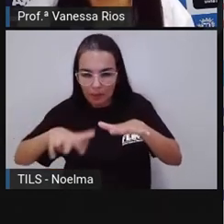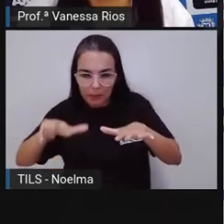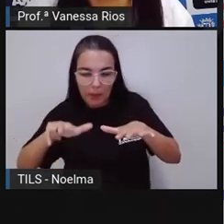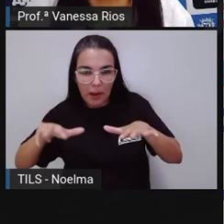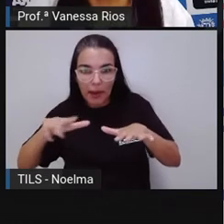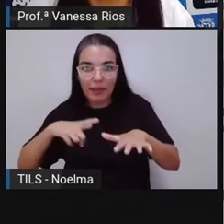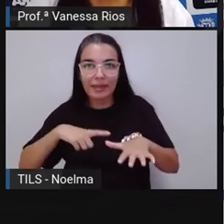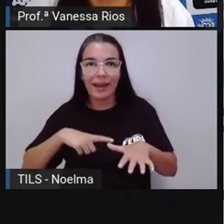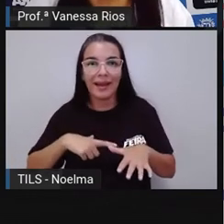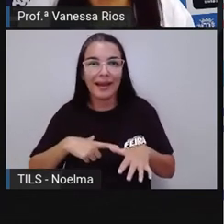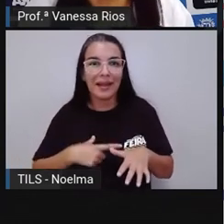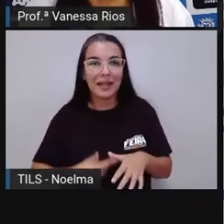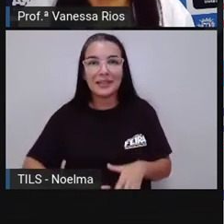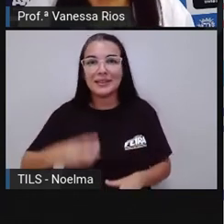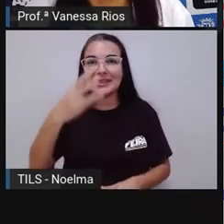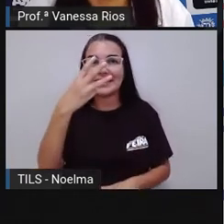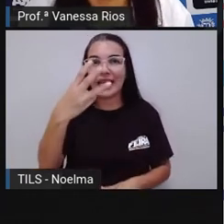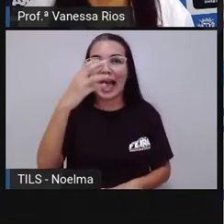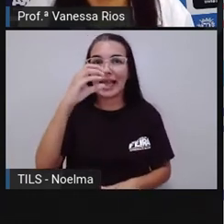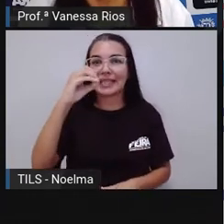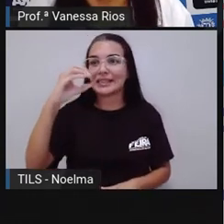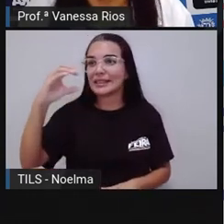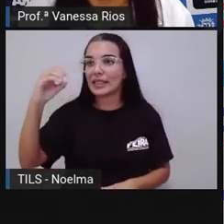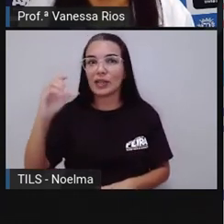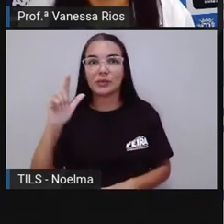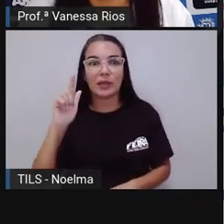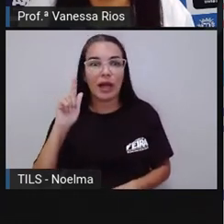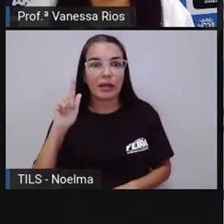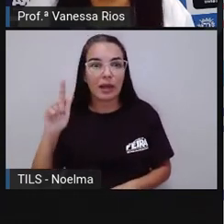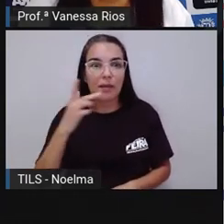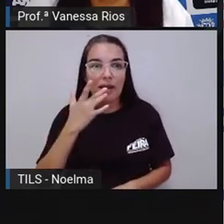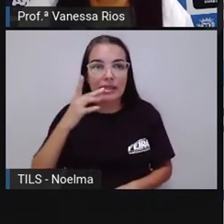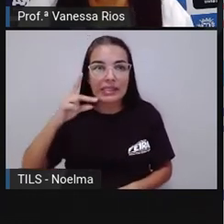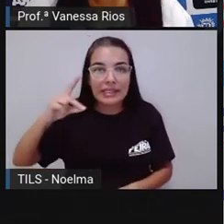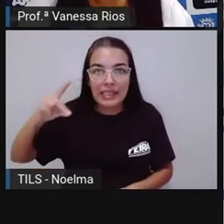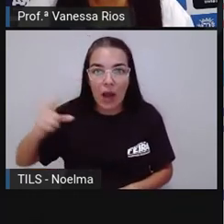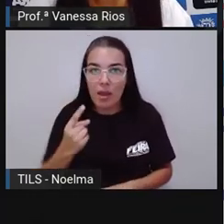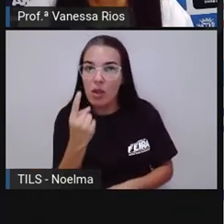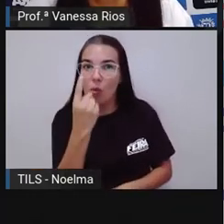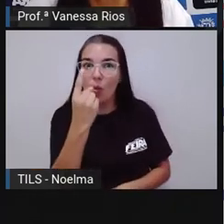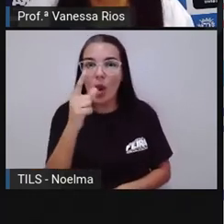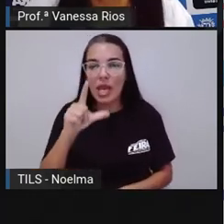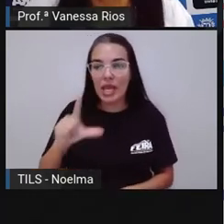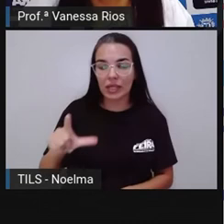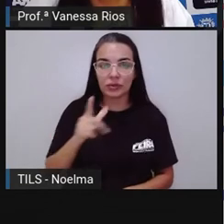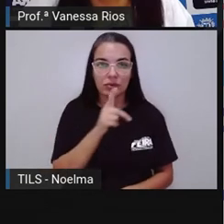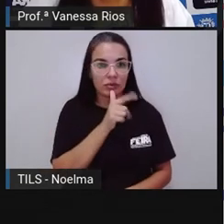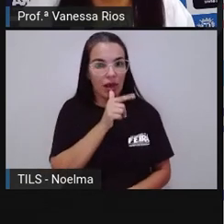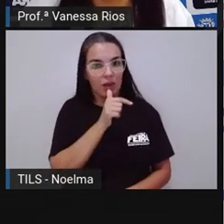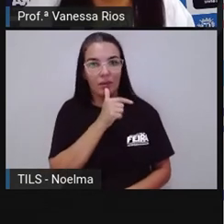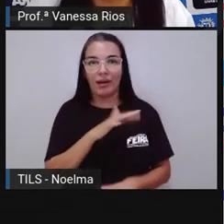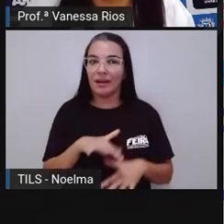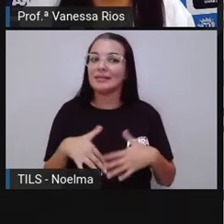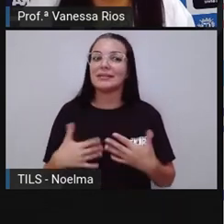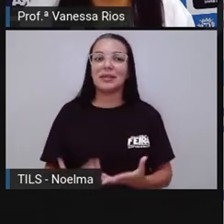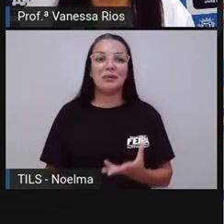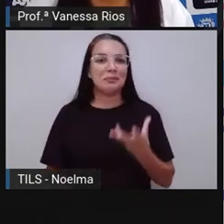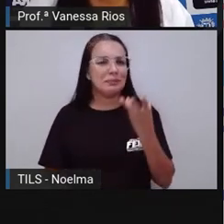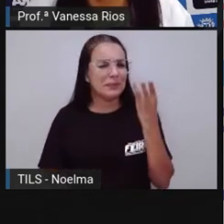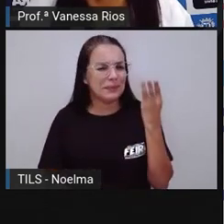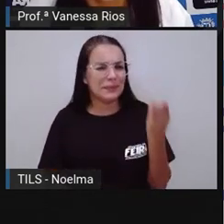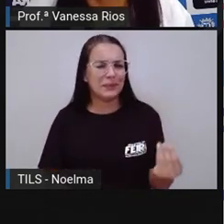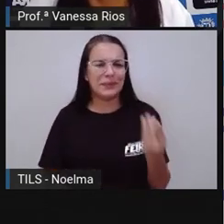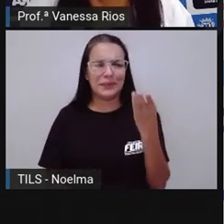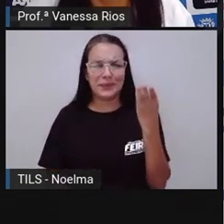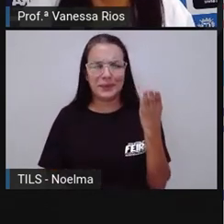300 gramas de sal em cada líquido. Então, a gente percebe aí que possui uma quantidade